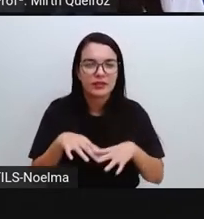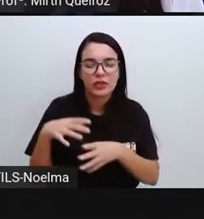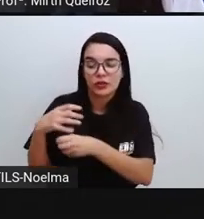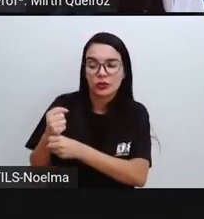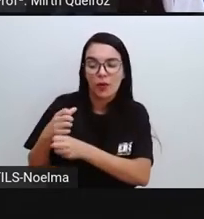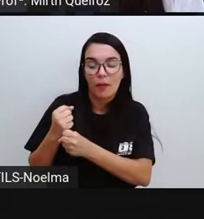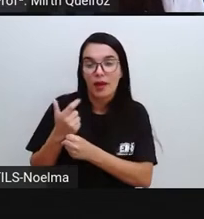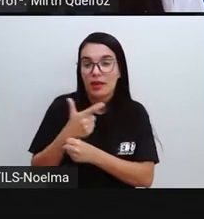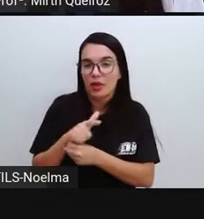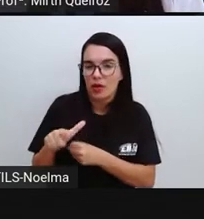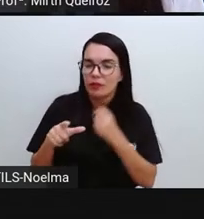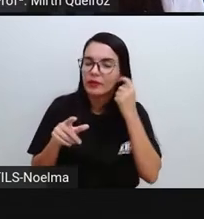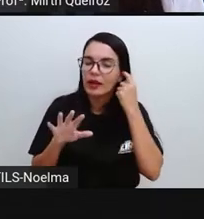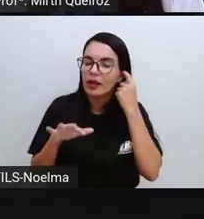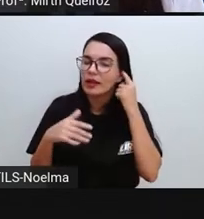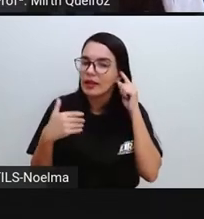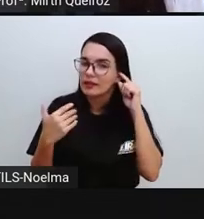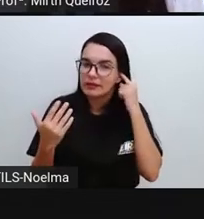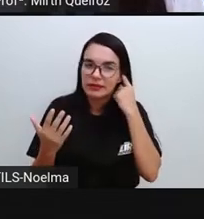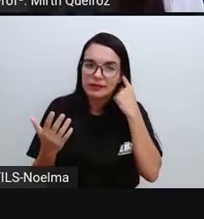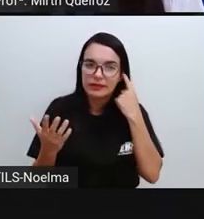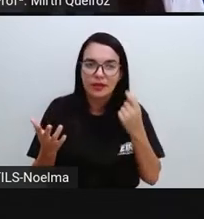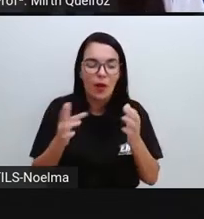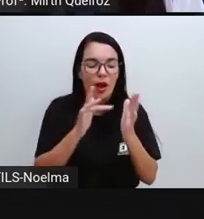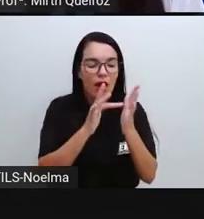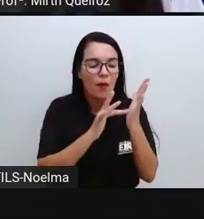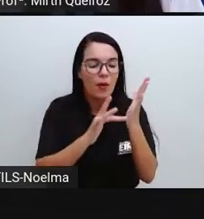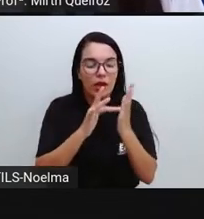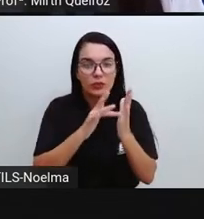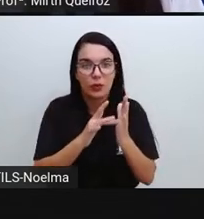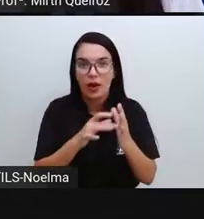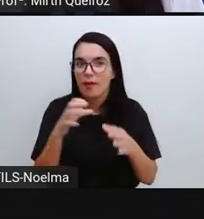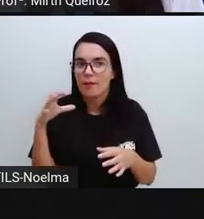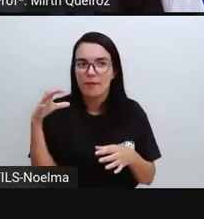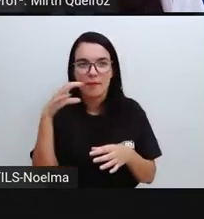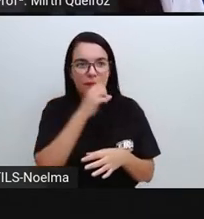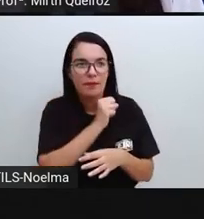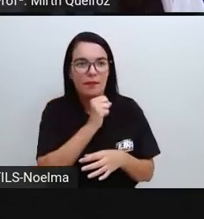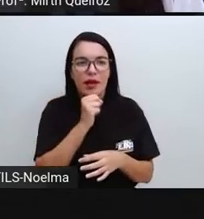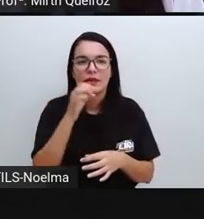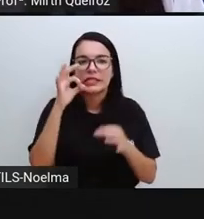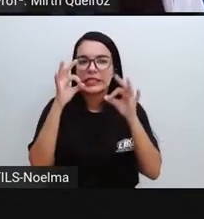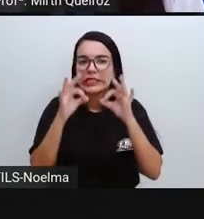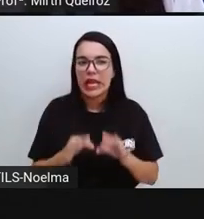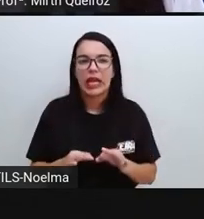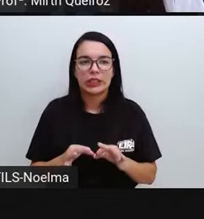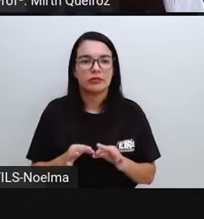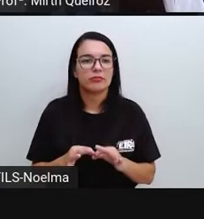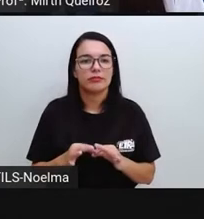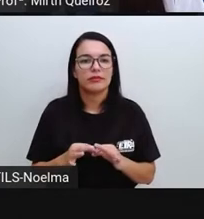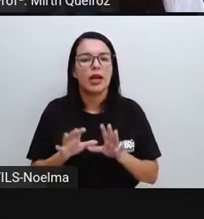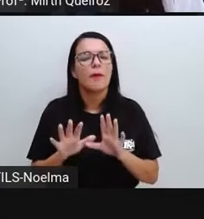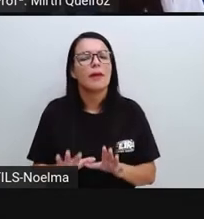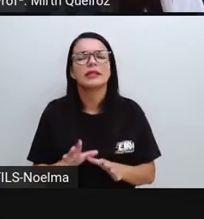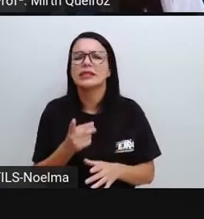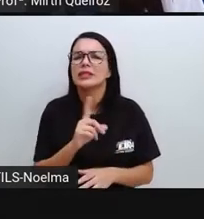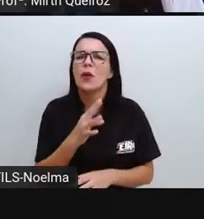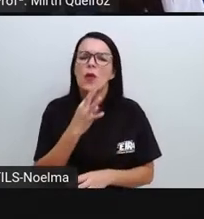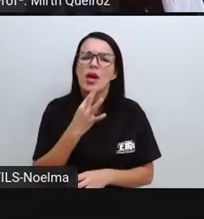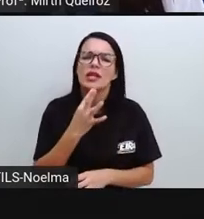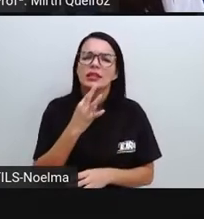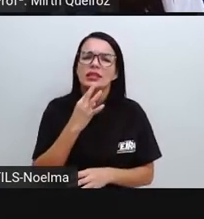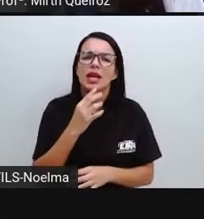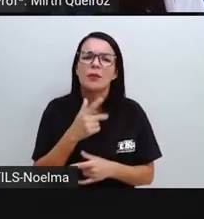precisa a gente fazer com a calculadora, né? Nós utilizamos a calculadora com frequência, mas nem sempre nós conhecemos suas funções